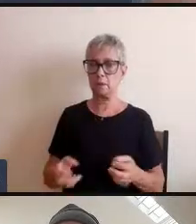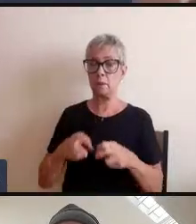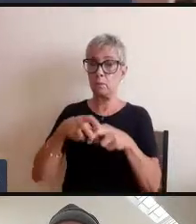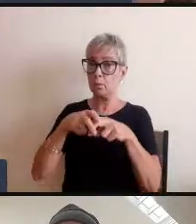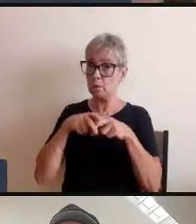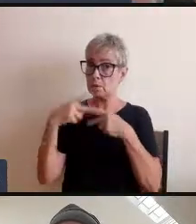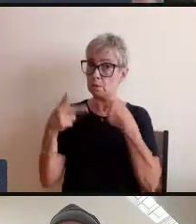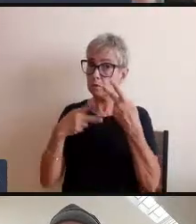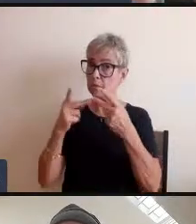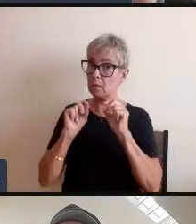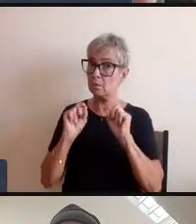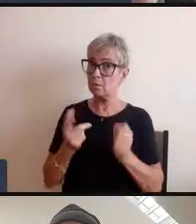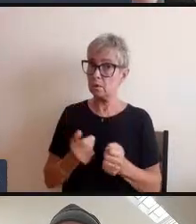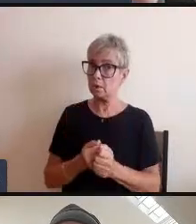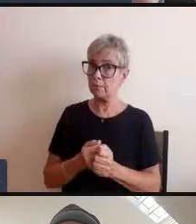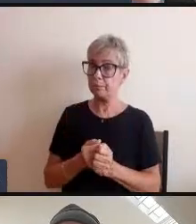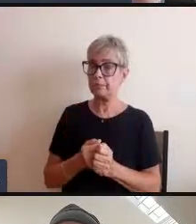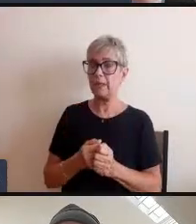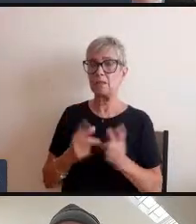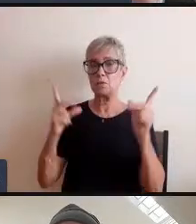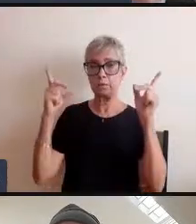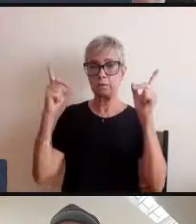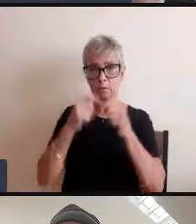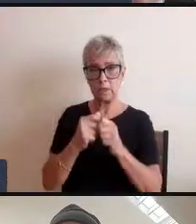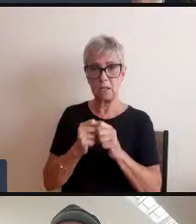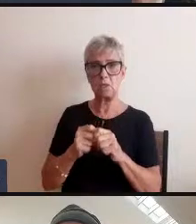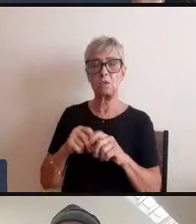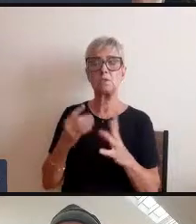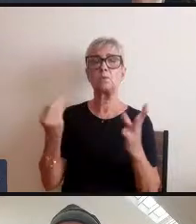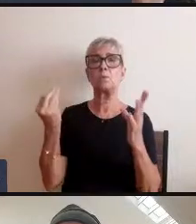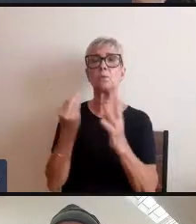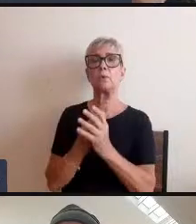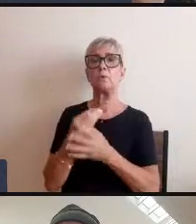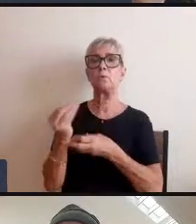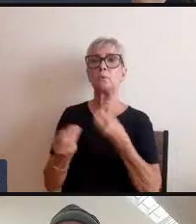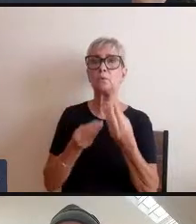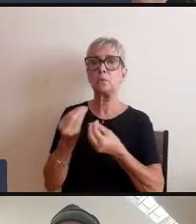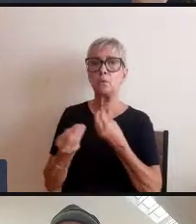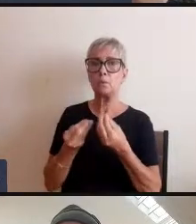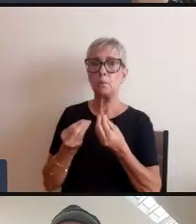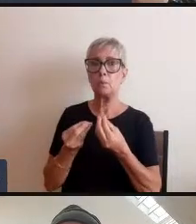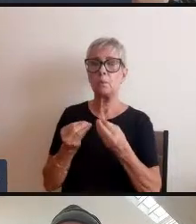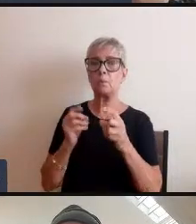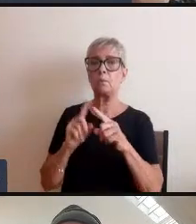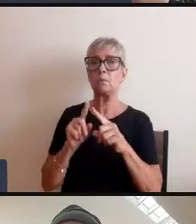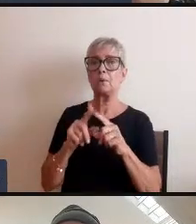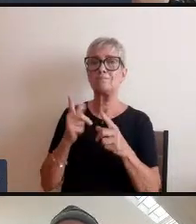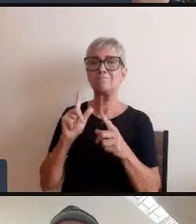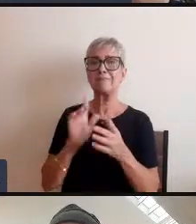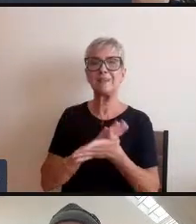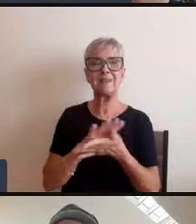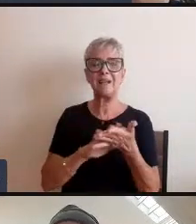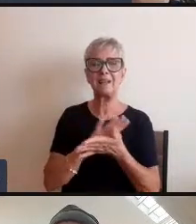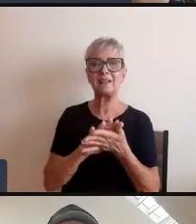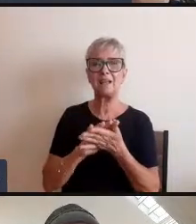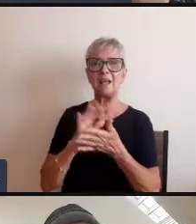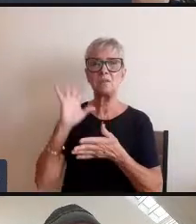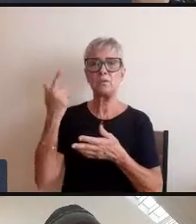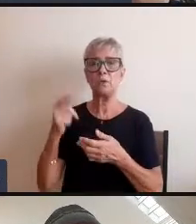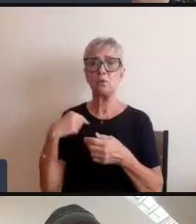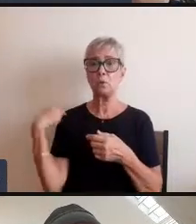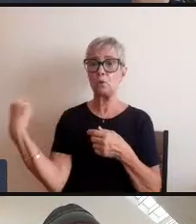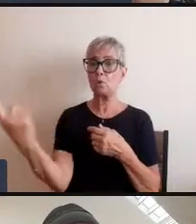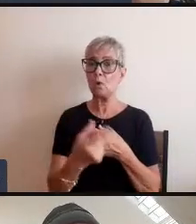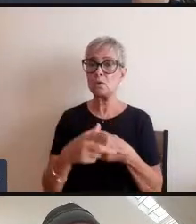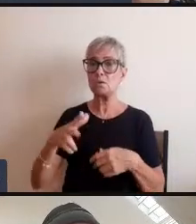que esses conflitos eles estão emergentes e porque eles ainda não estão resolvidos em nós né como sujeitos